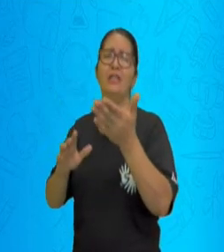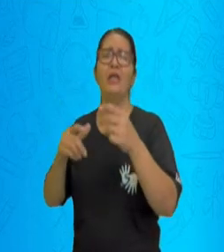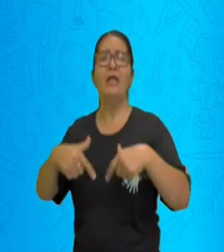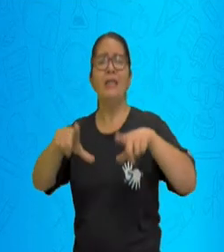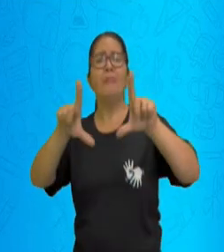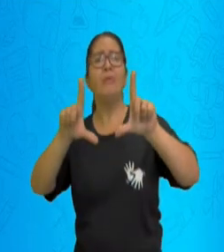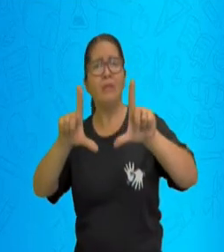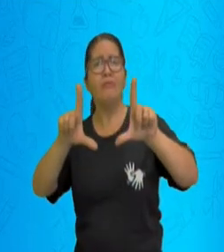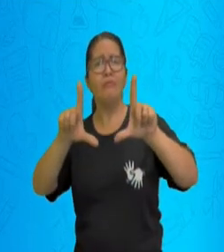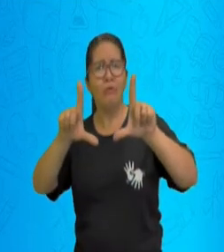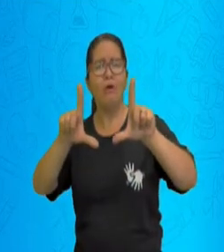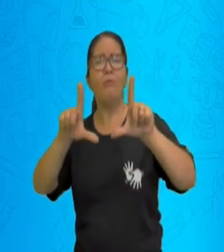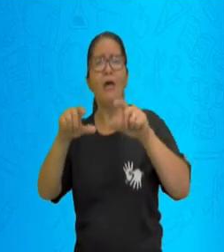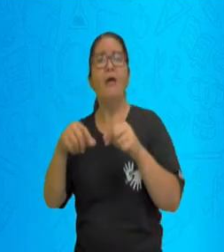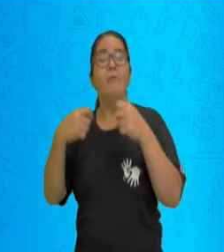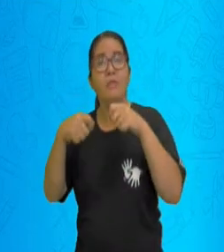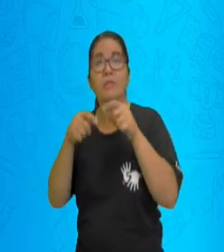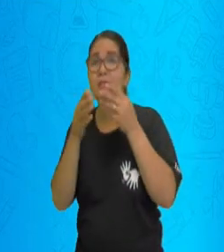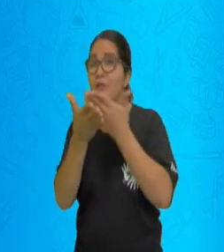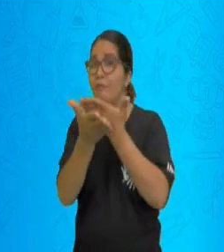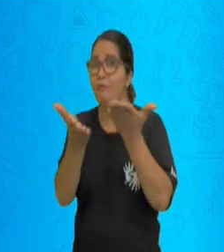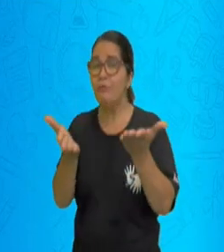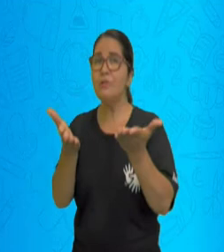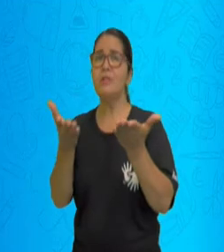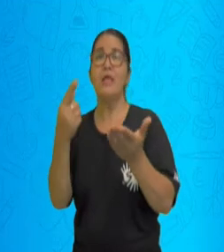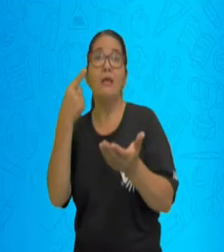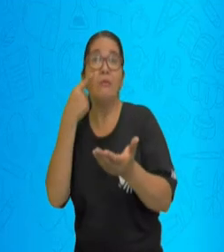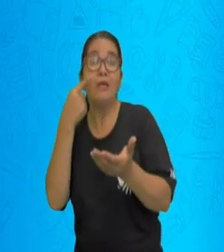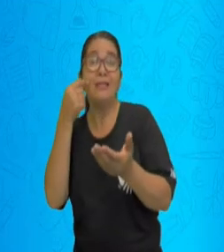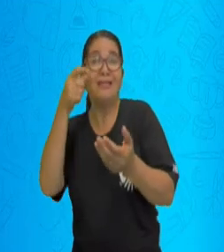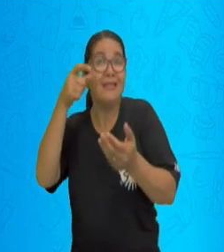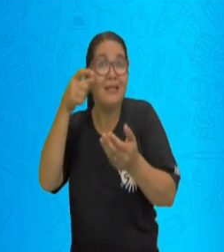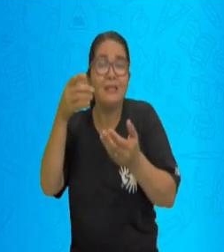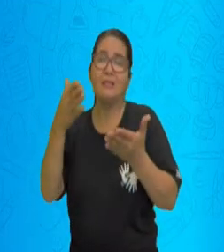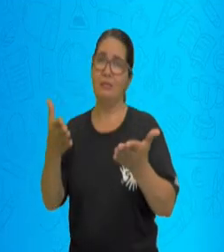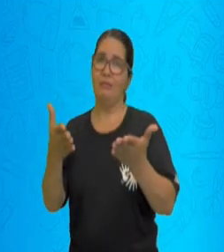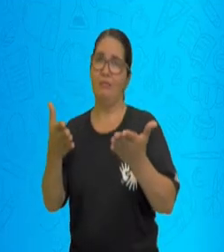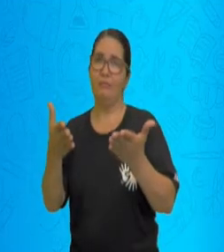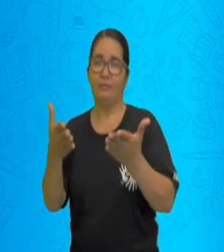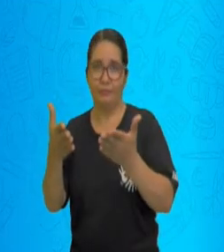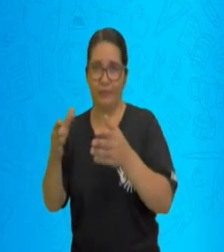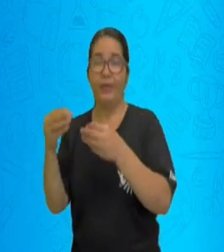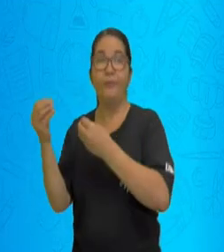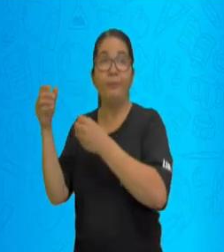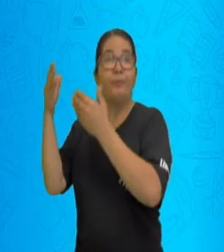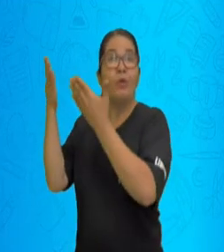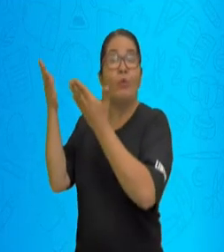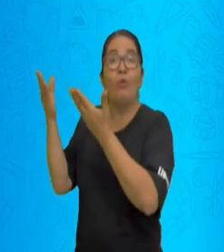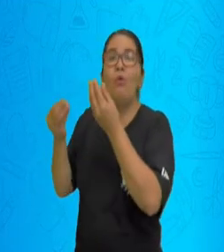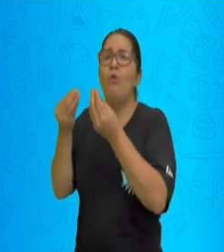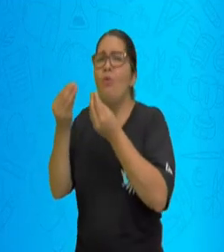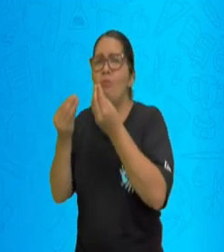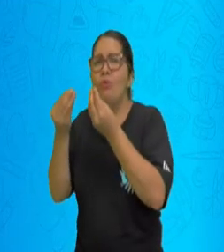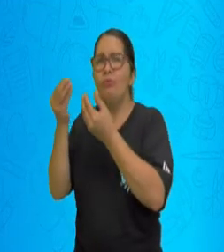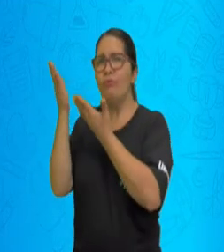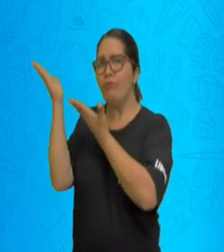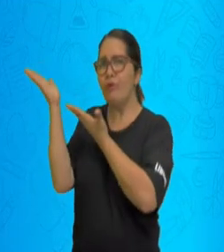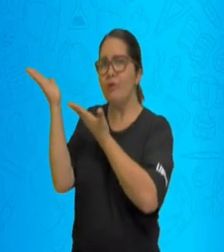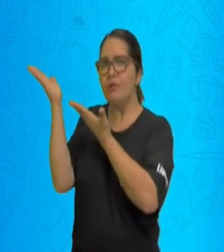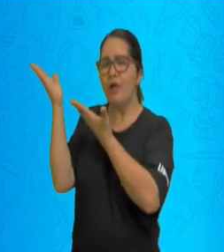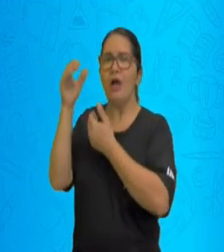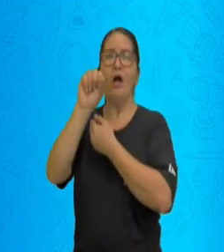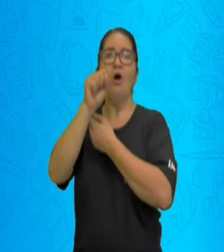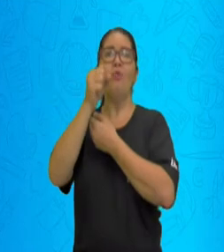pedindo ao enunciado. Porque por exemplo aqui, eu posso dizer que além de 8 ser maior do que 5,